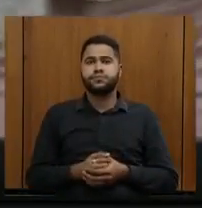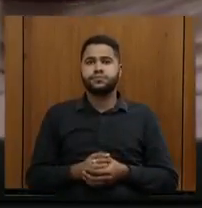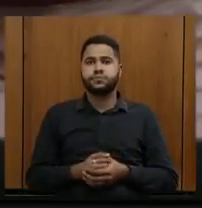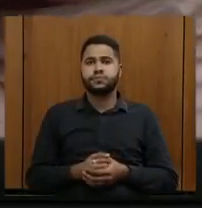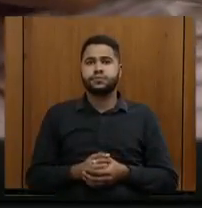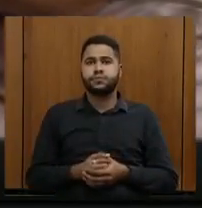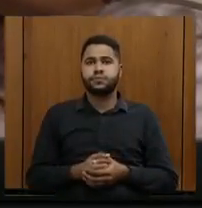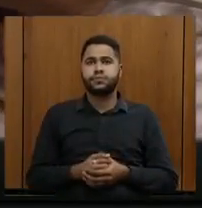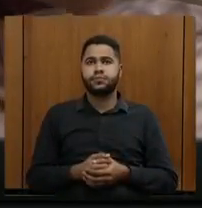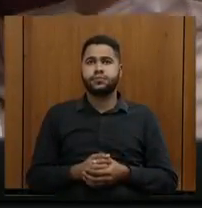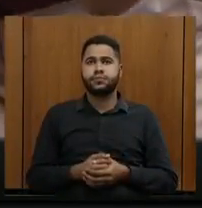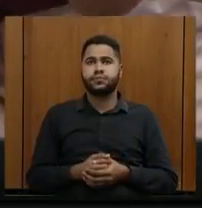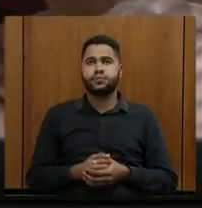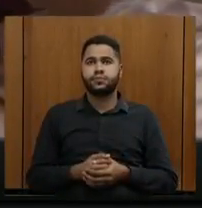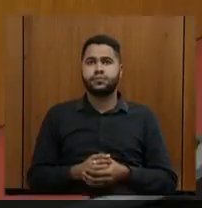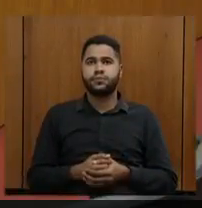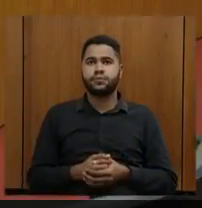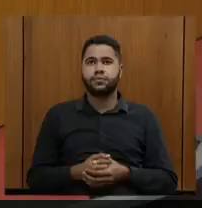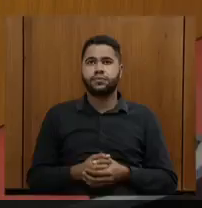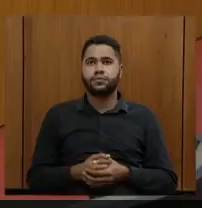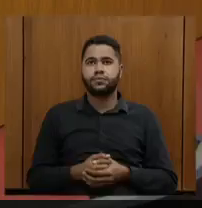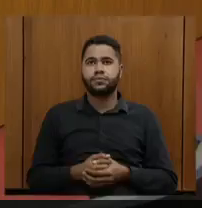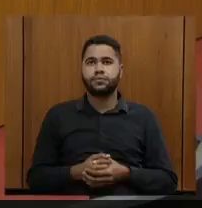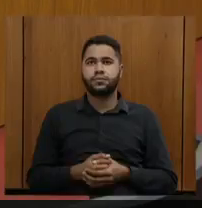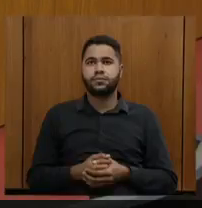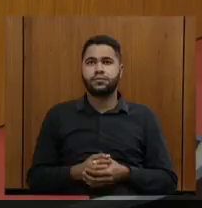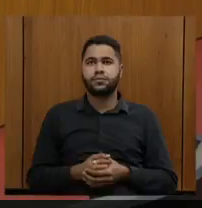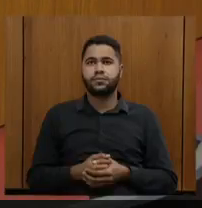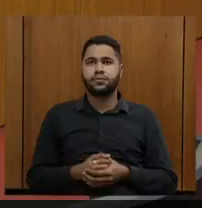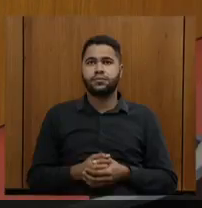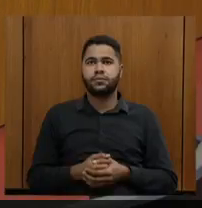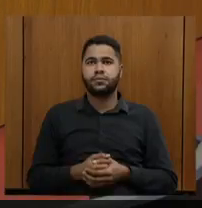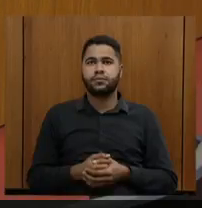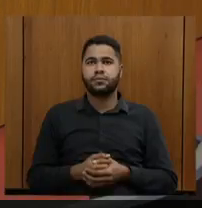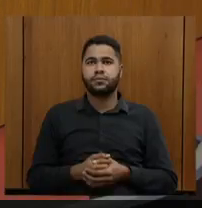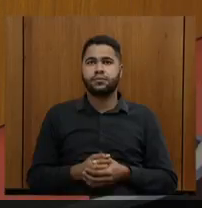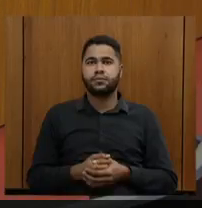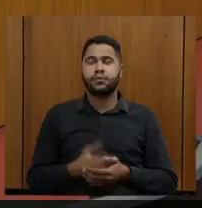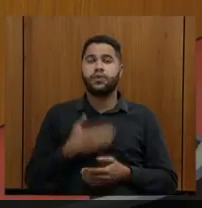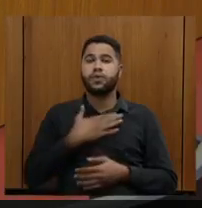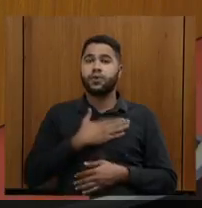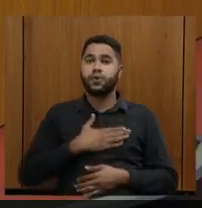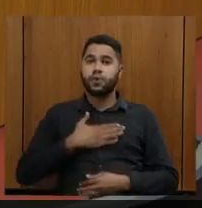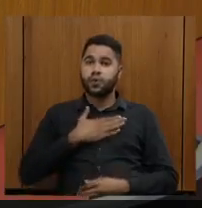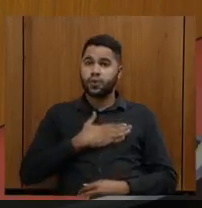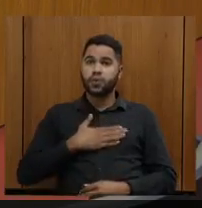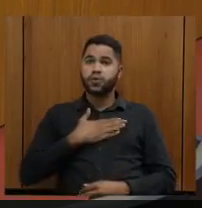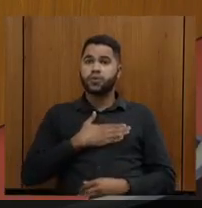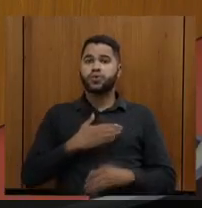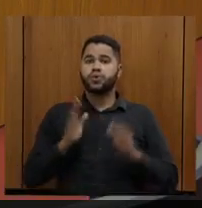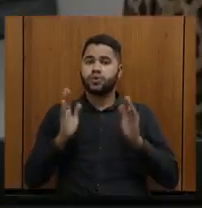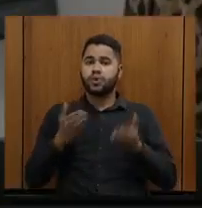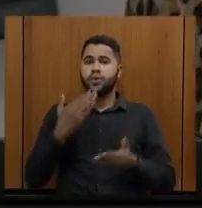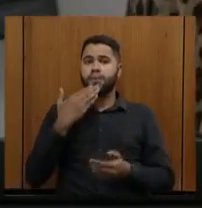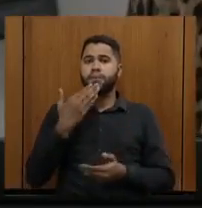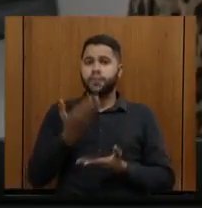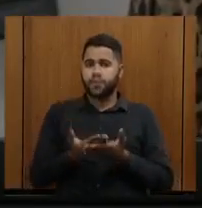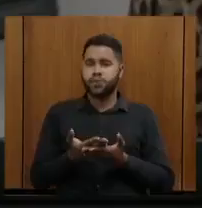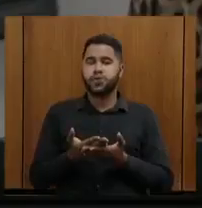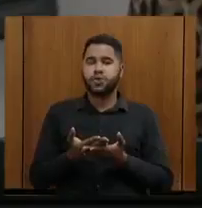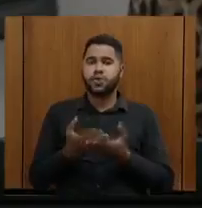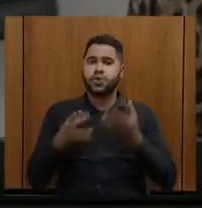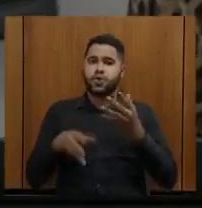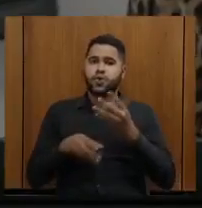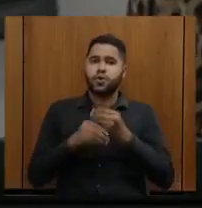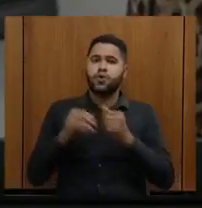Pois não? Votar a inclusão do sul de Minas, para votar. Tá, gostaríamos de, então, já que nós pedimos aqui a inclusão de